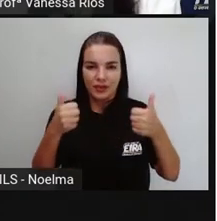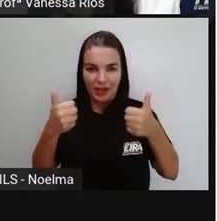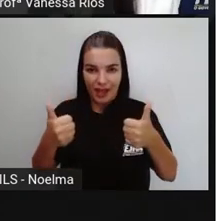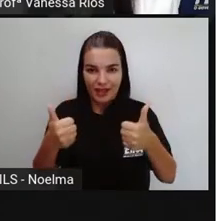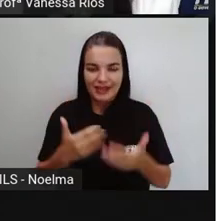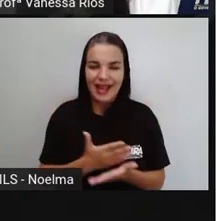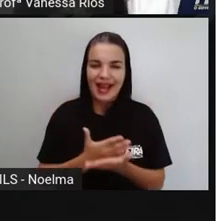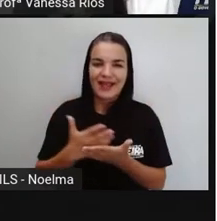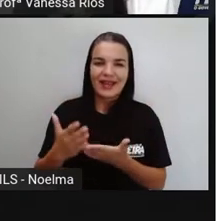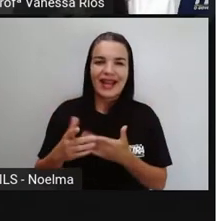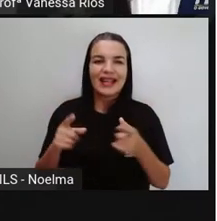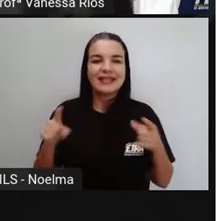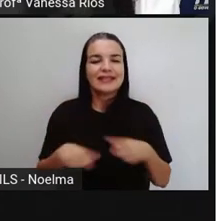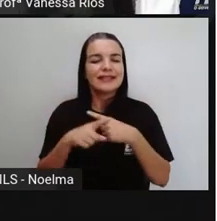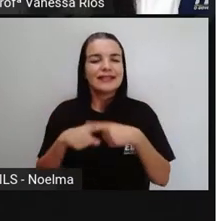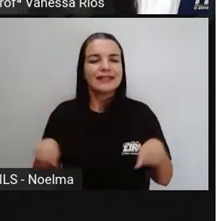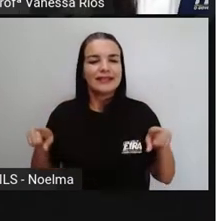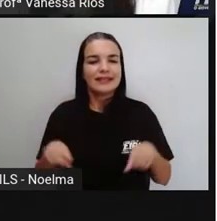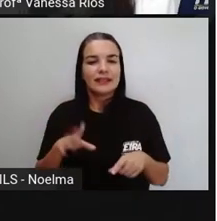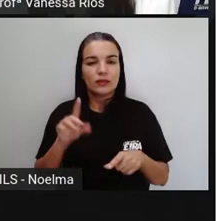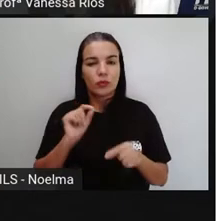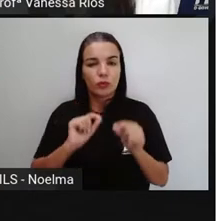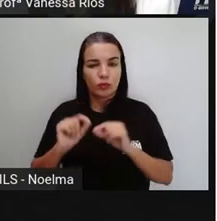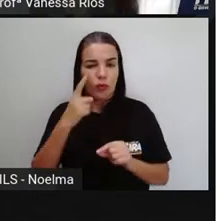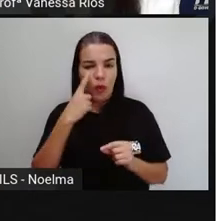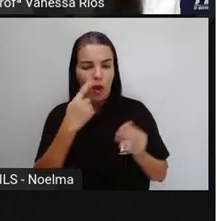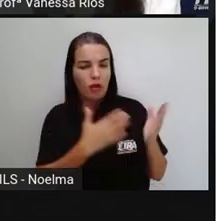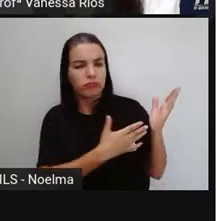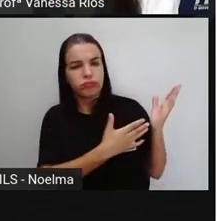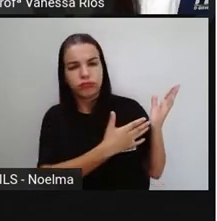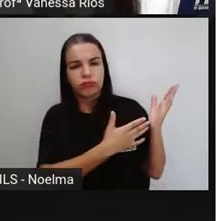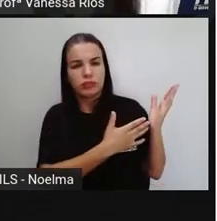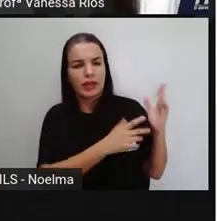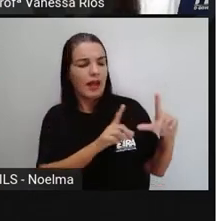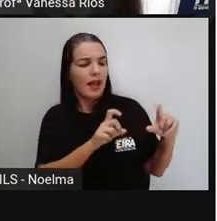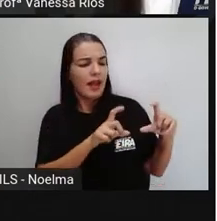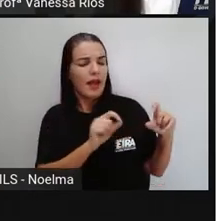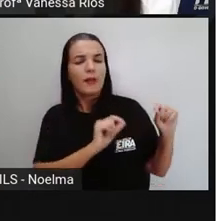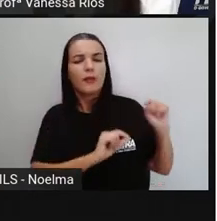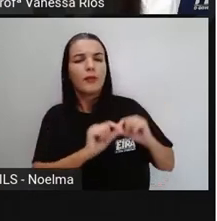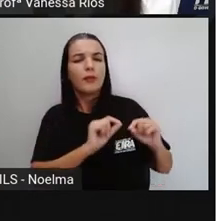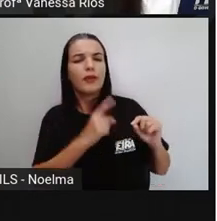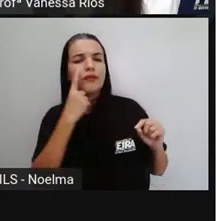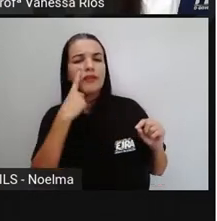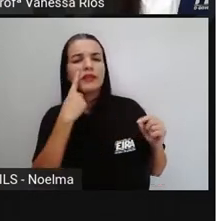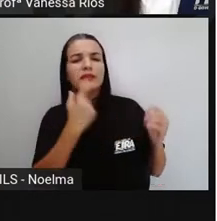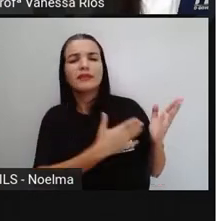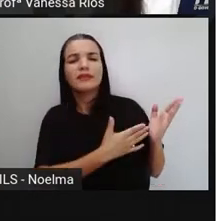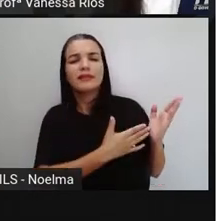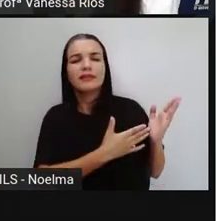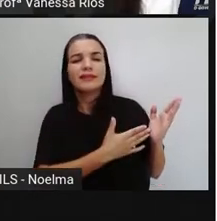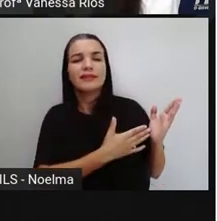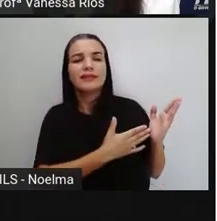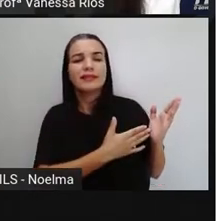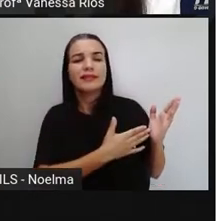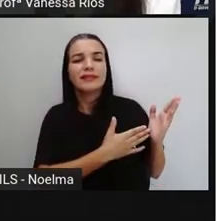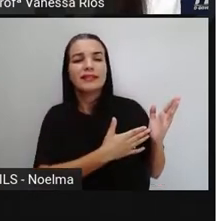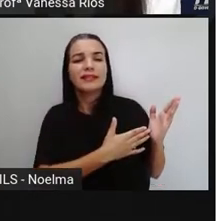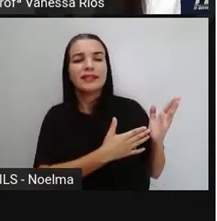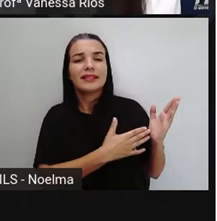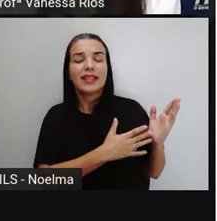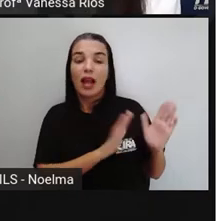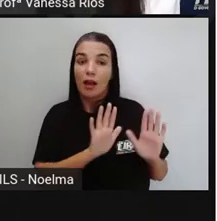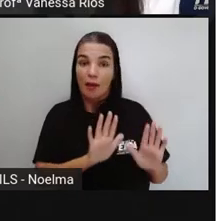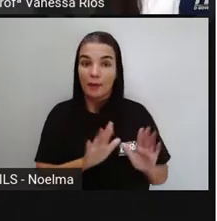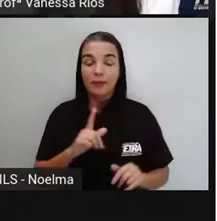Para iniciarmos para trás a observação dessa imagem, o é que vocês estão vendo aí? Olhem só. Nós temos aí